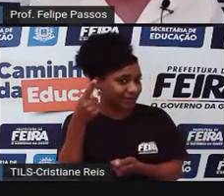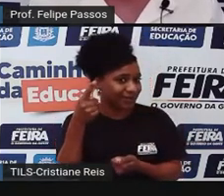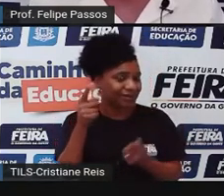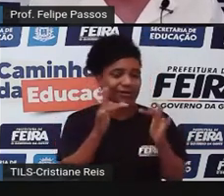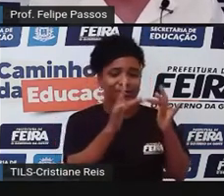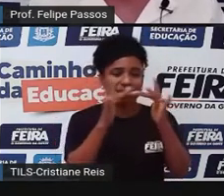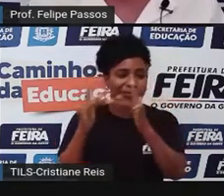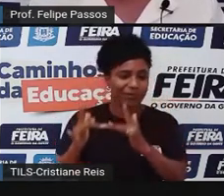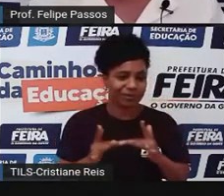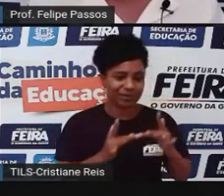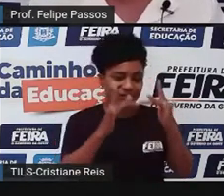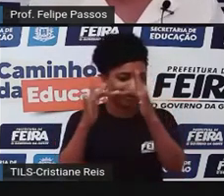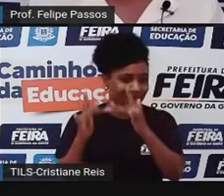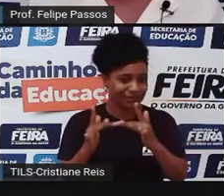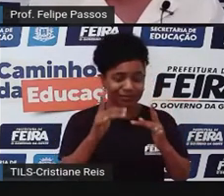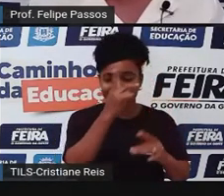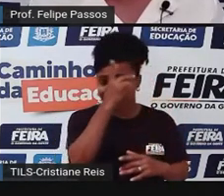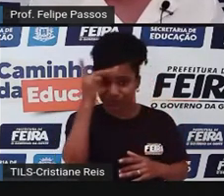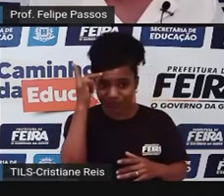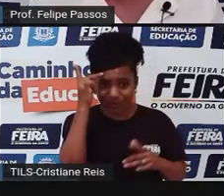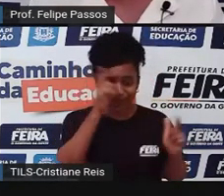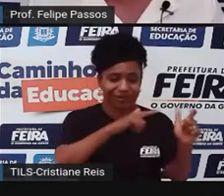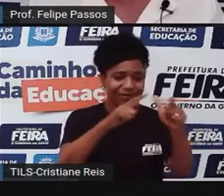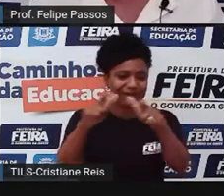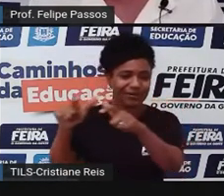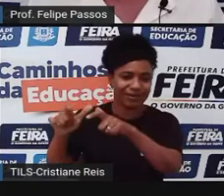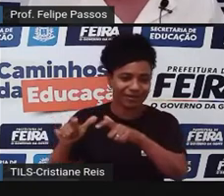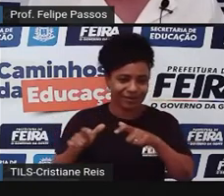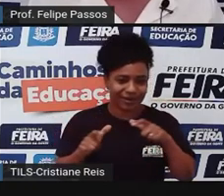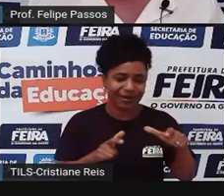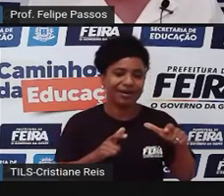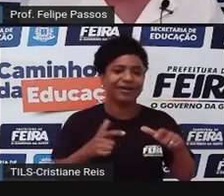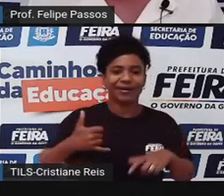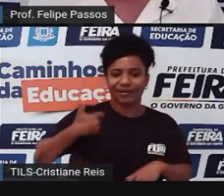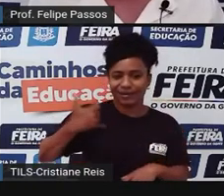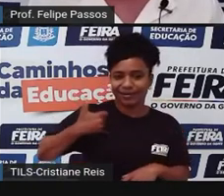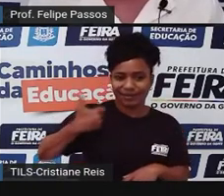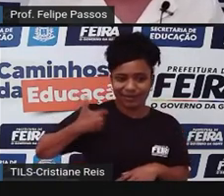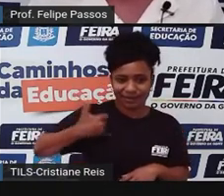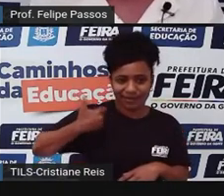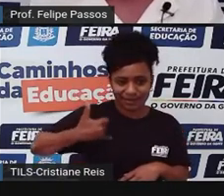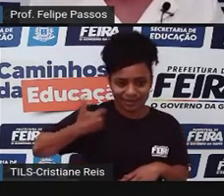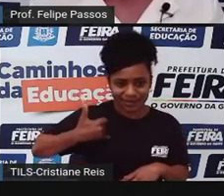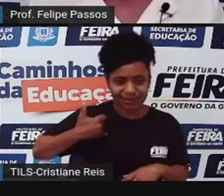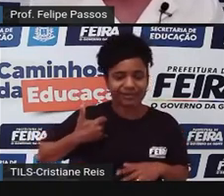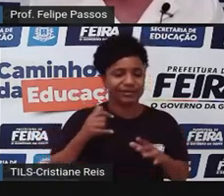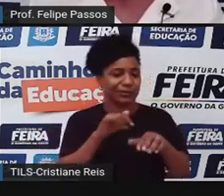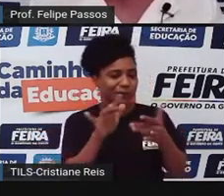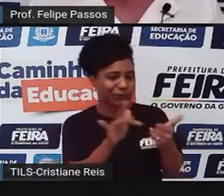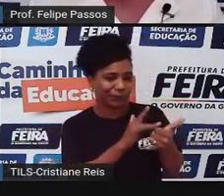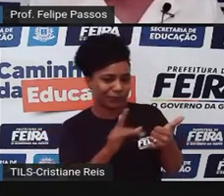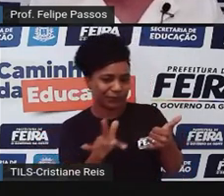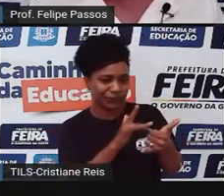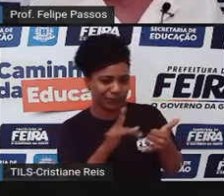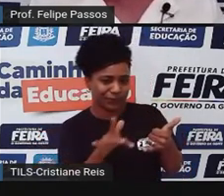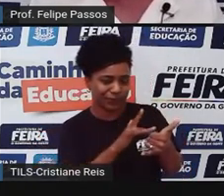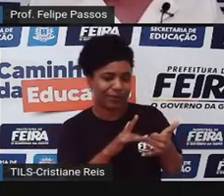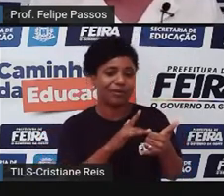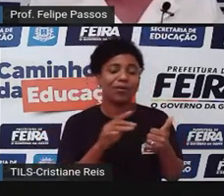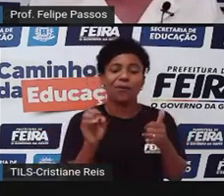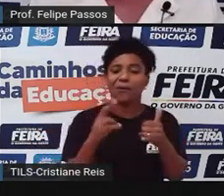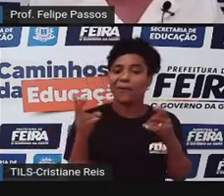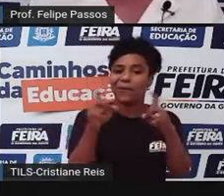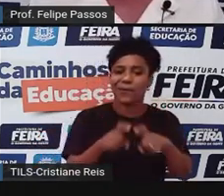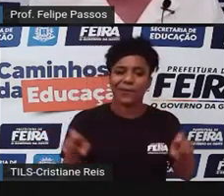Conectam pessoas de diversos lugares, de diversas faixas etárias, através de um celular, através de um computador.